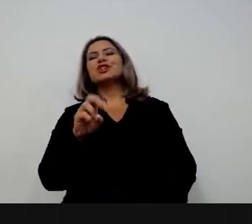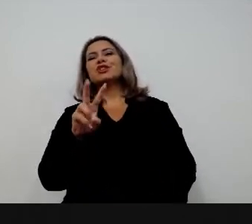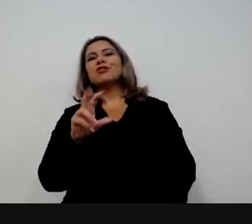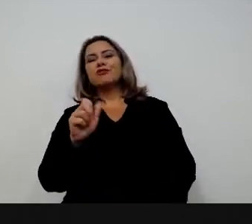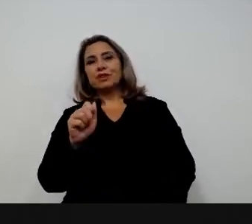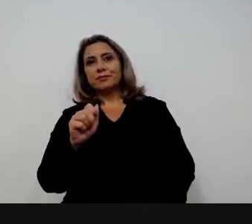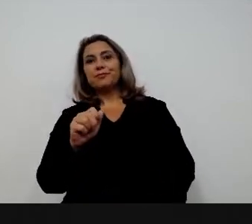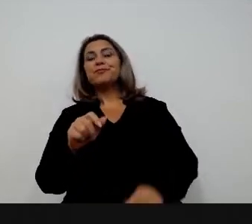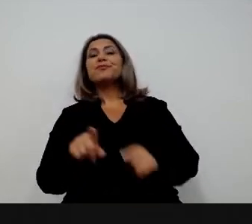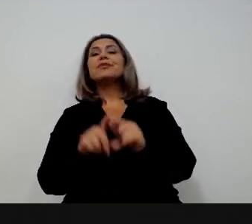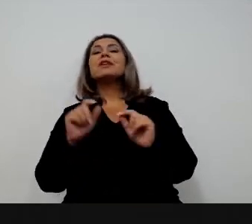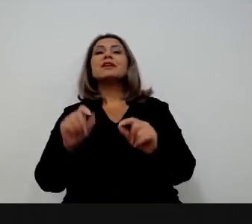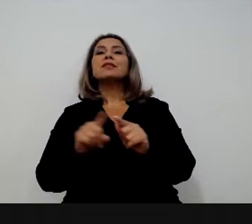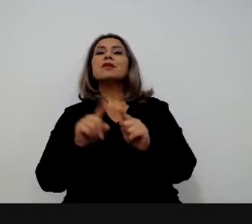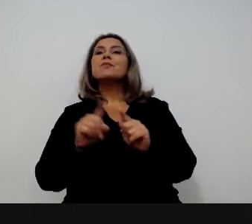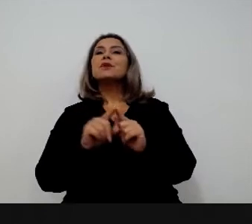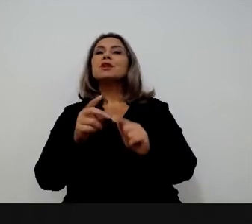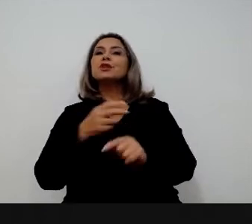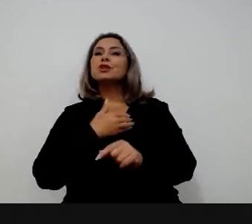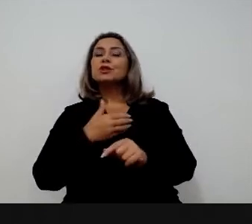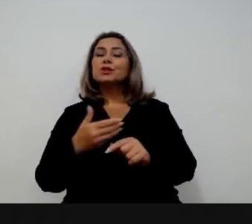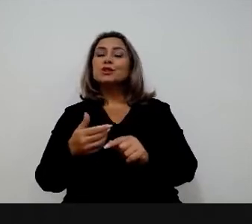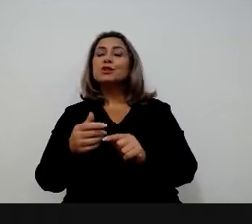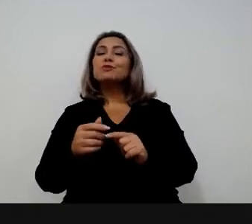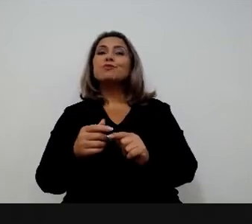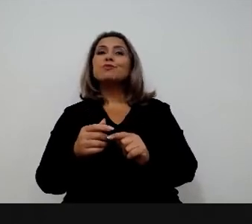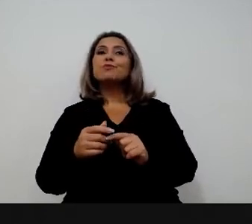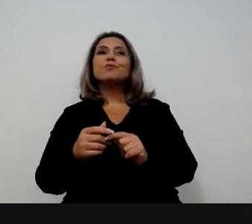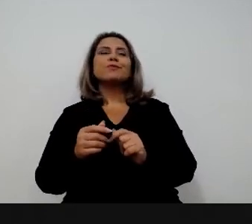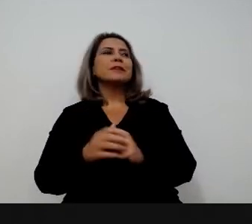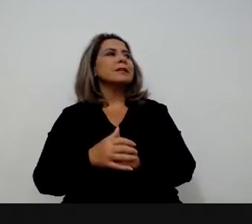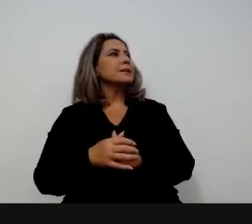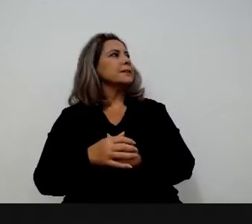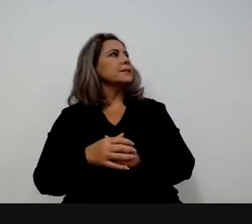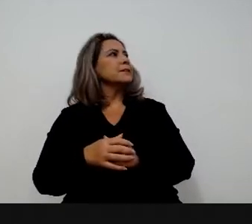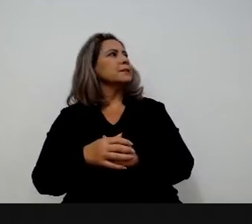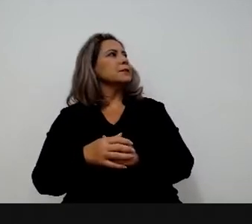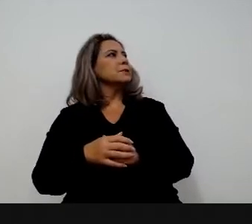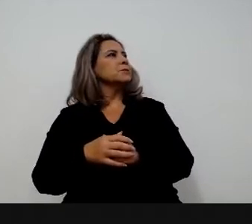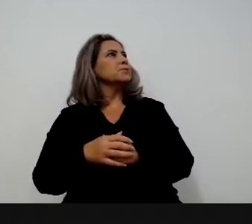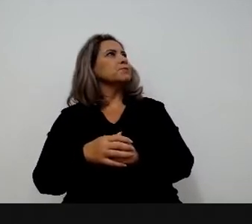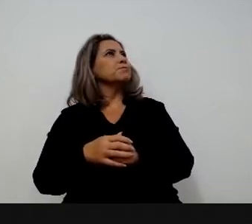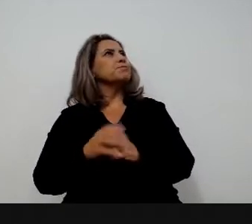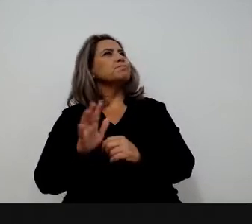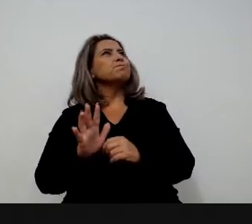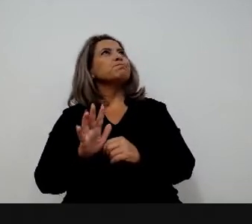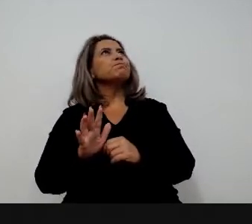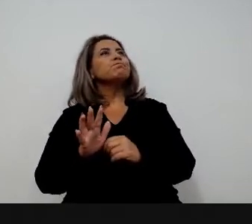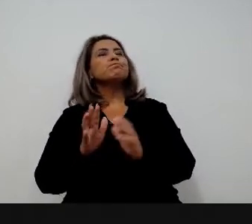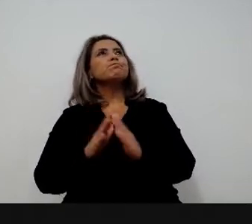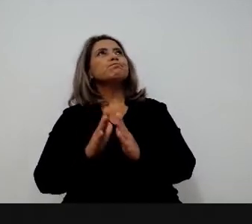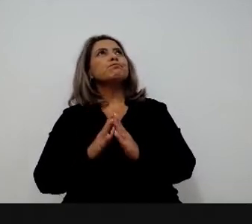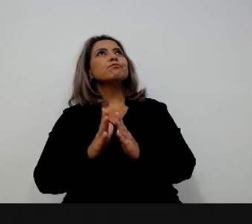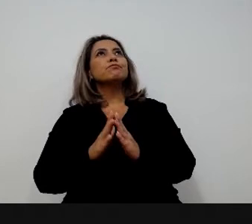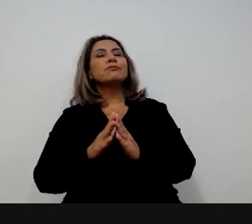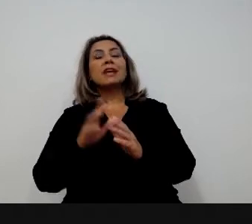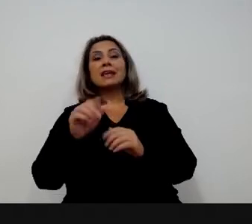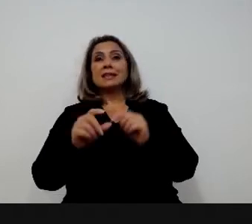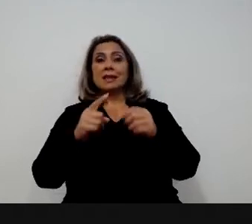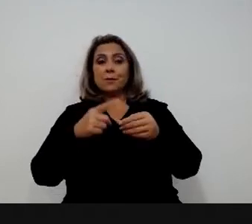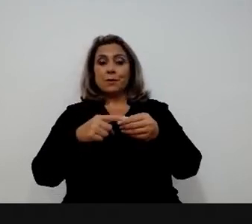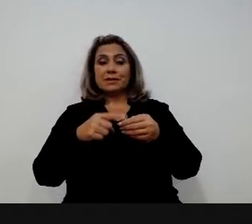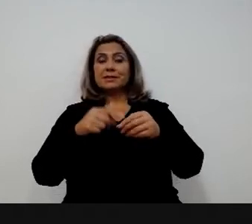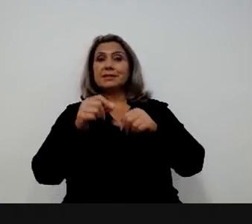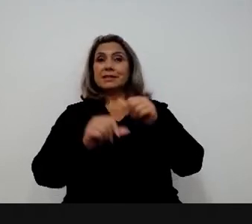municípios. o Genova tem uma chamada, não nem essa chamada, é uma outra chamada, mas é chamada que há cidades que